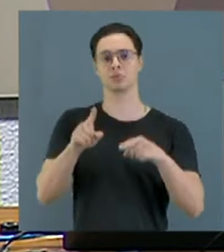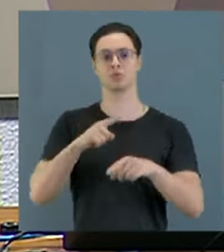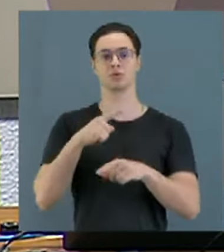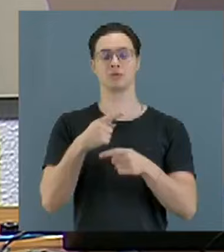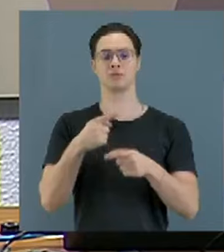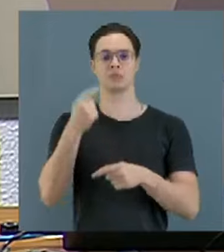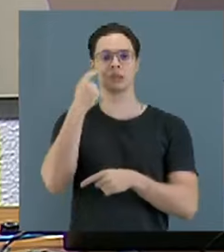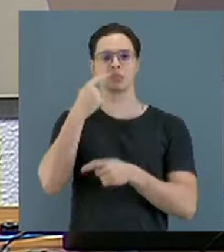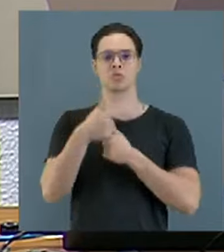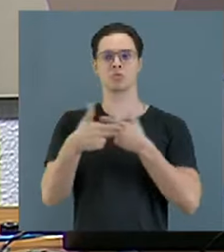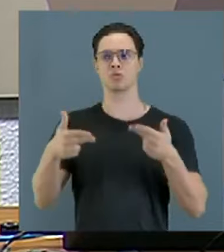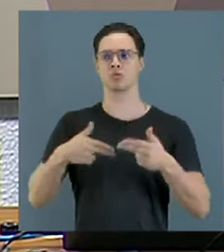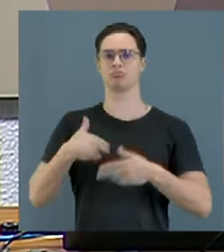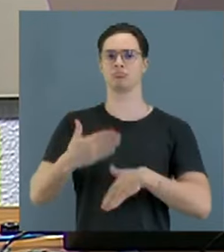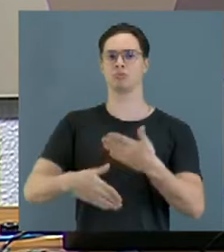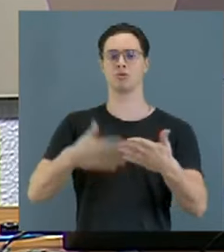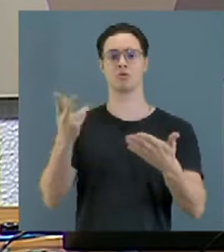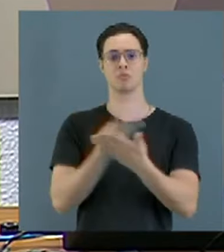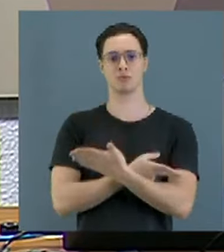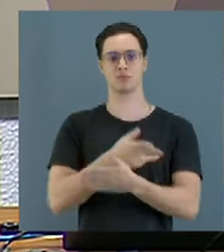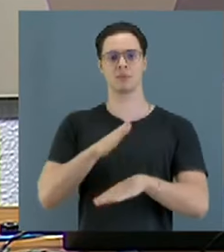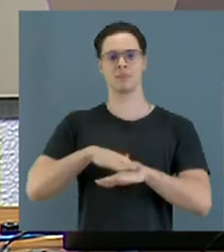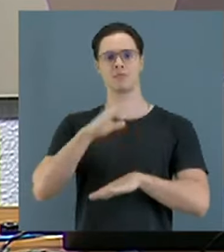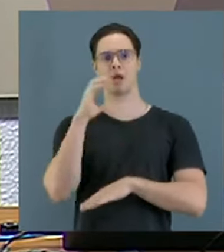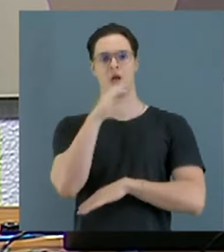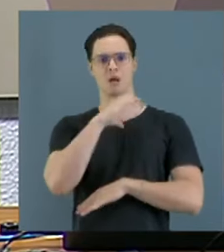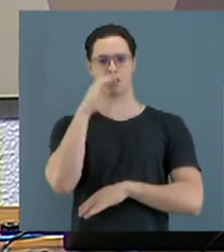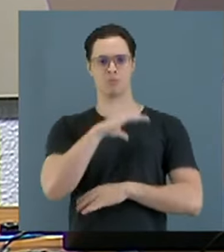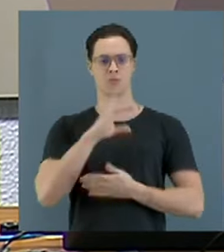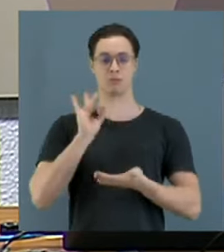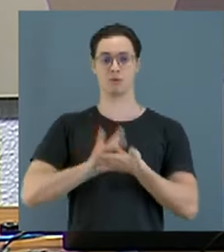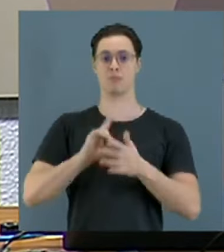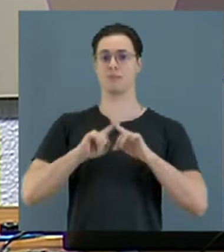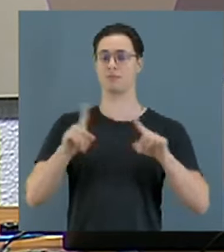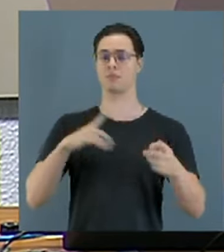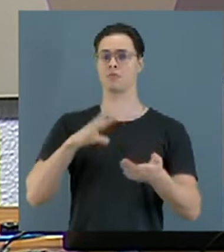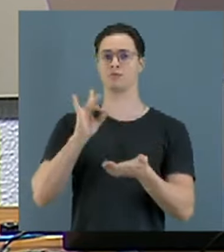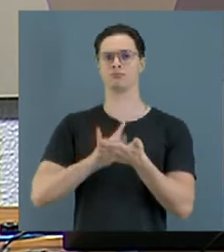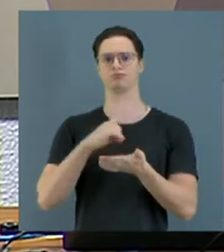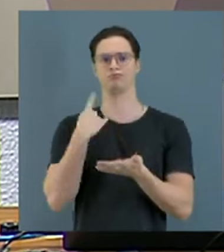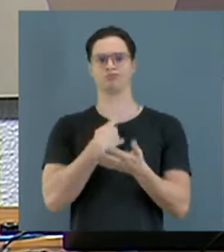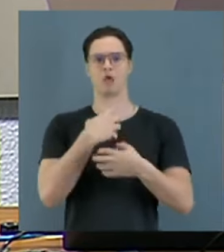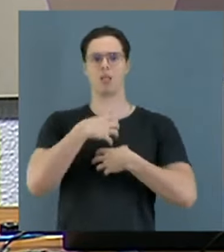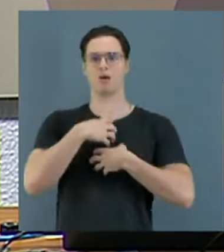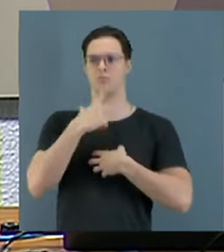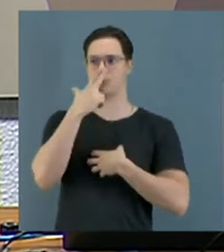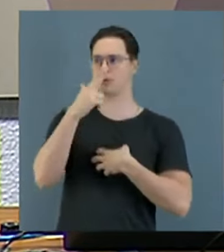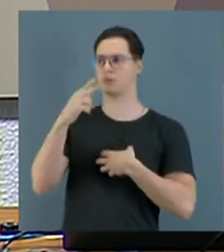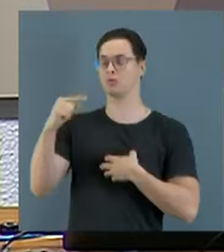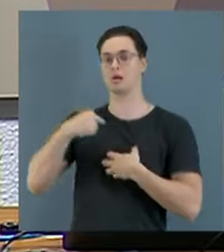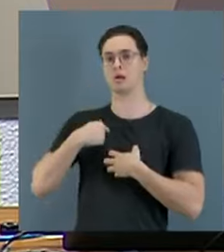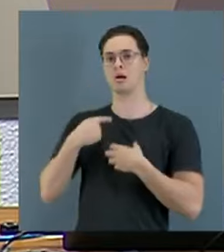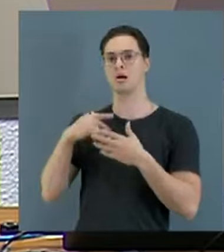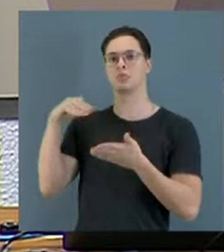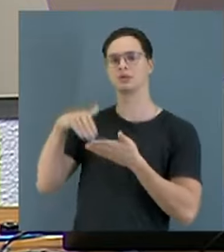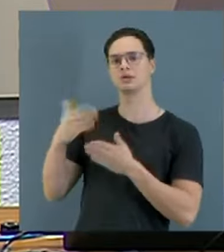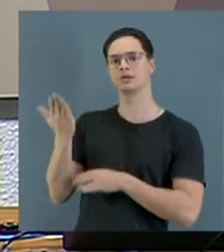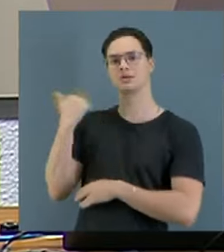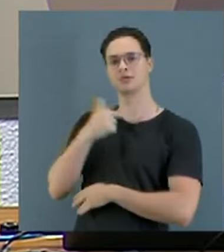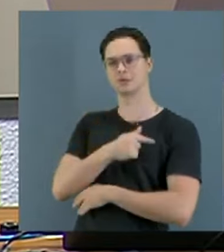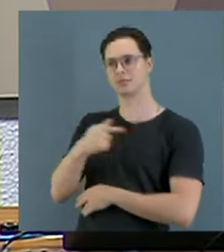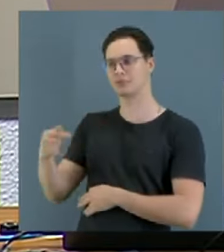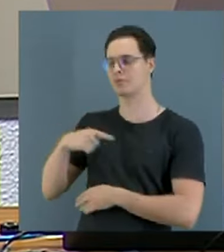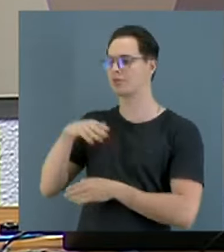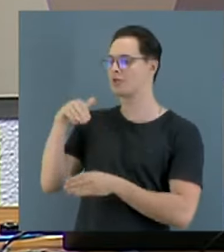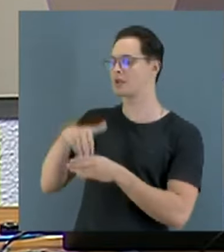coisas possam acontecer com mais celeridade, mas de fato nós ficamos espremidos pela última semana de deliberação,